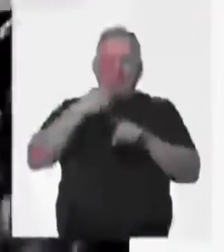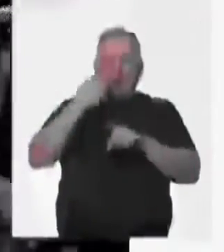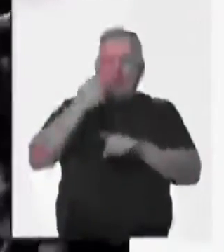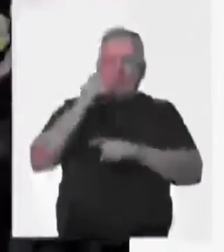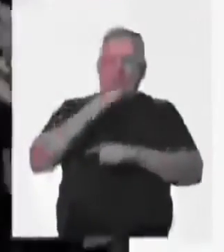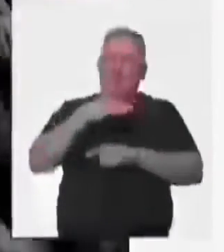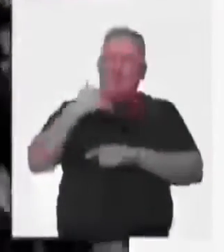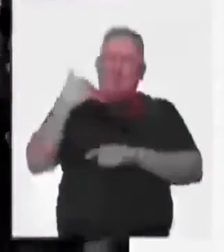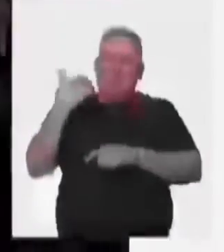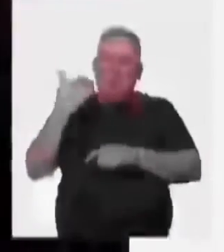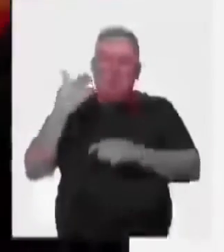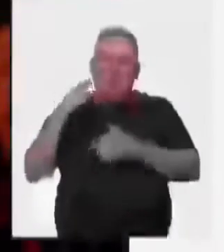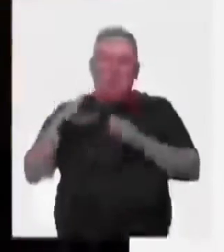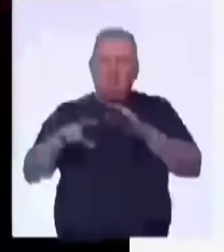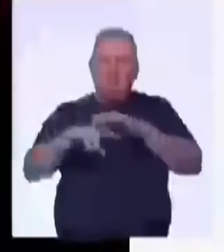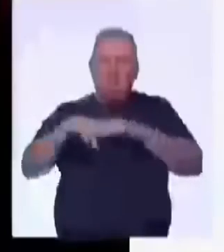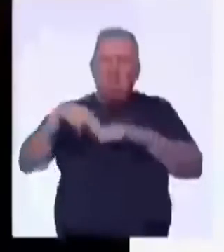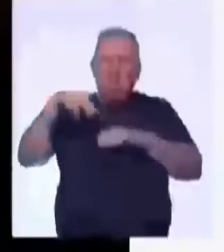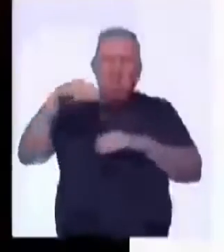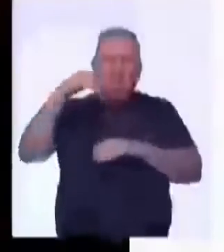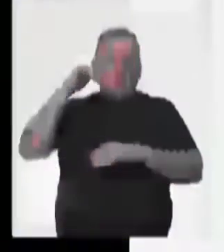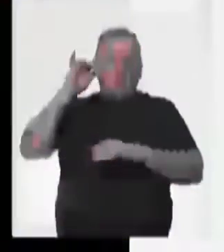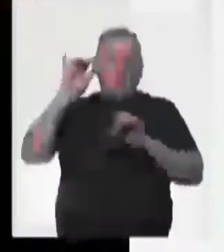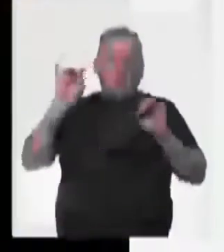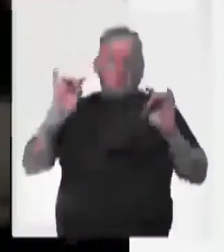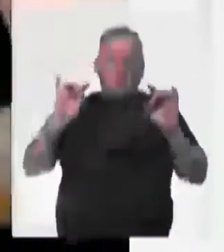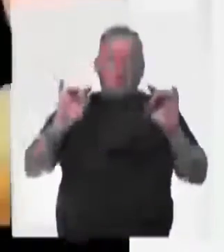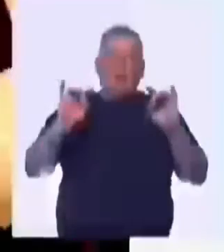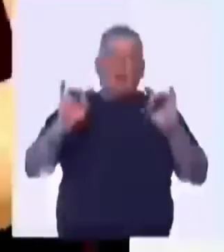e ressurreição de um boi especial.